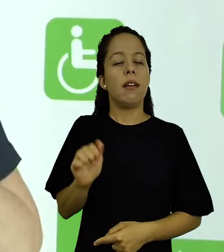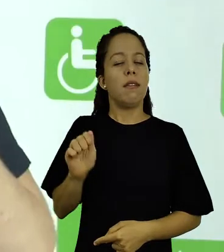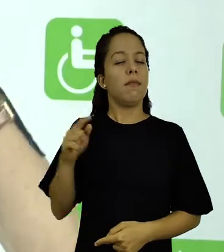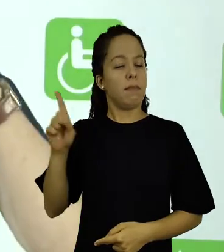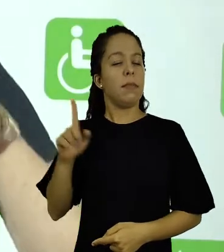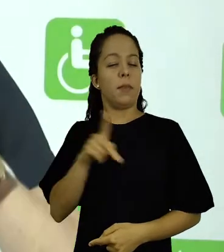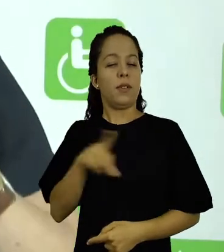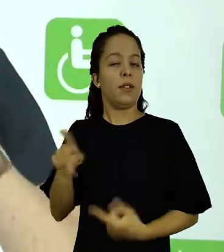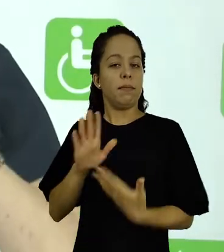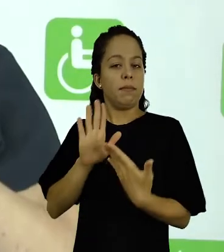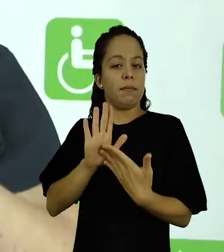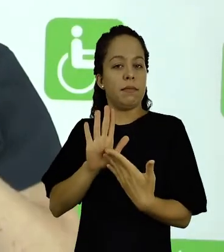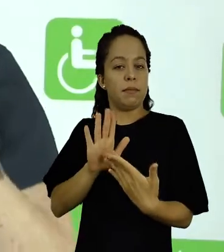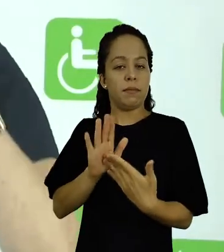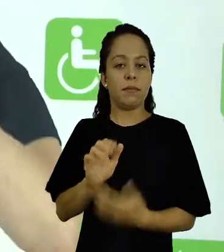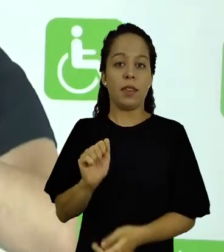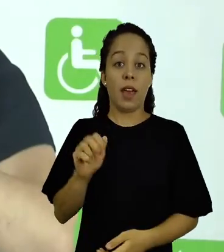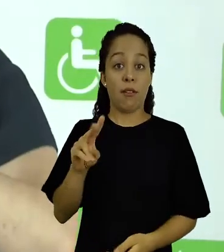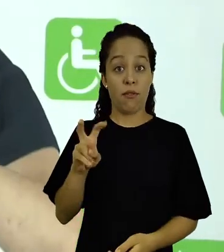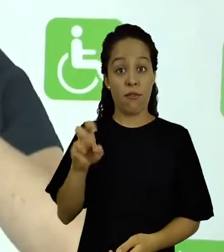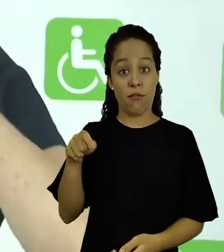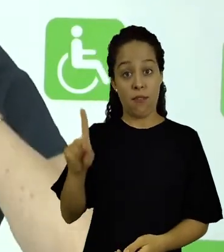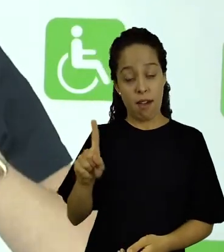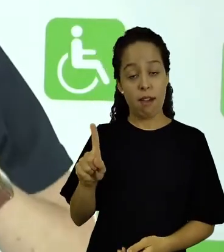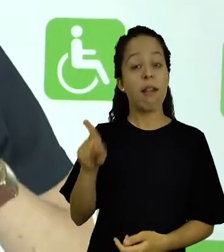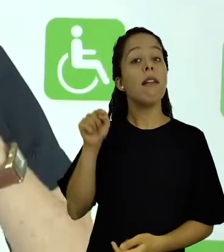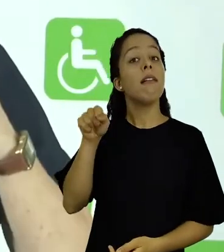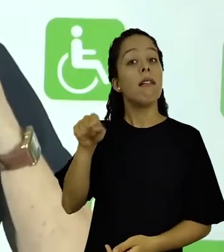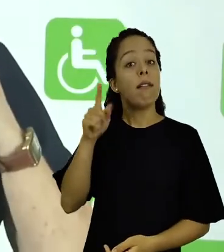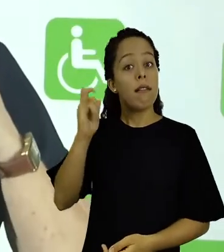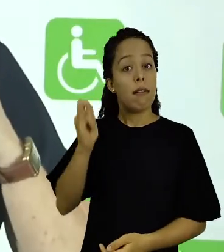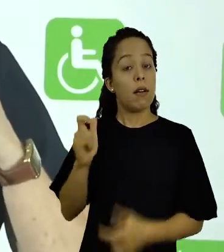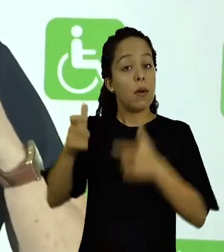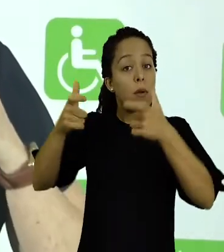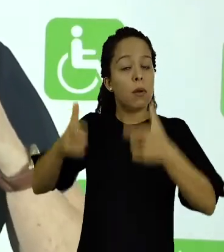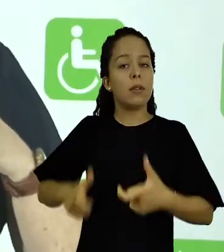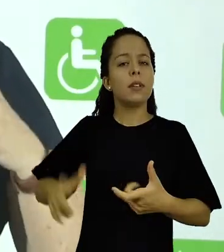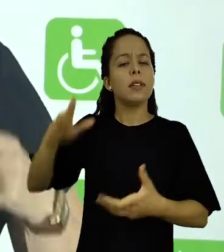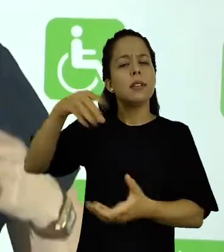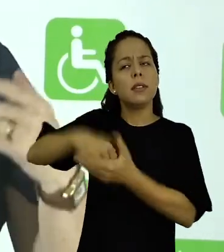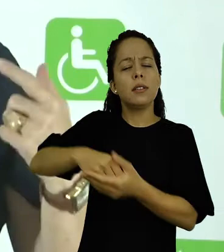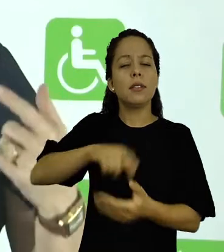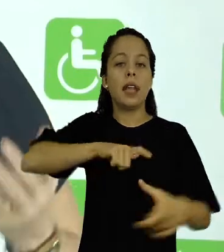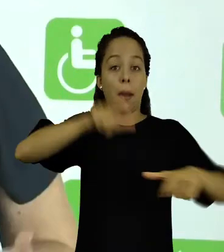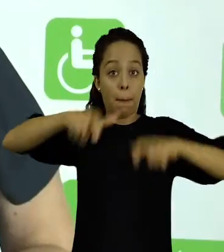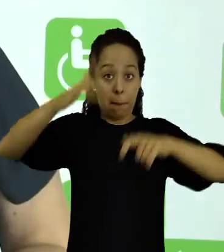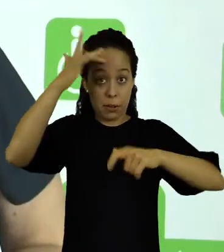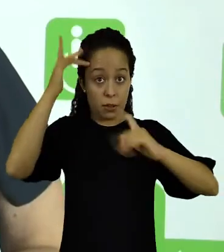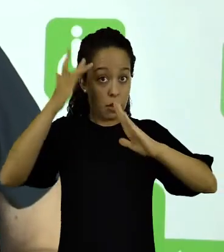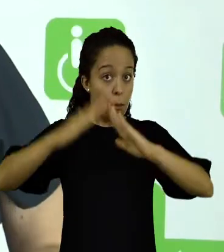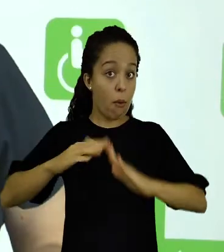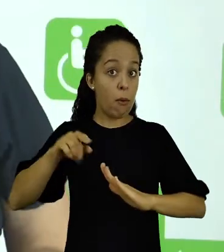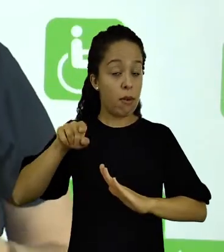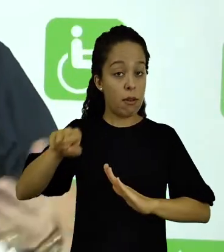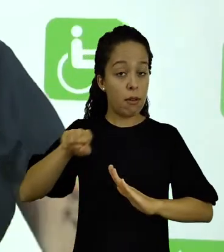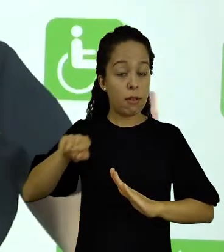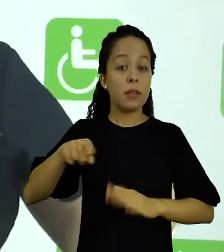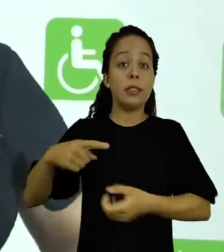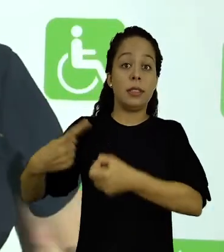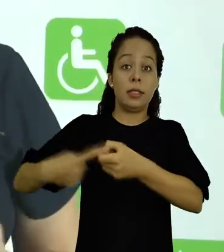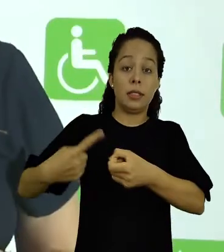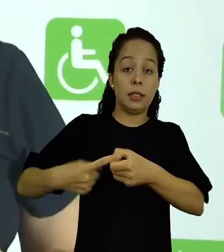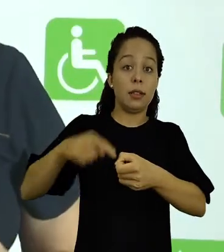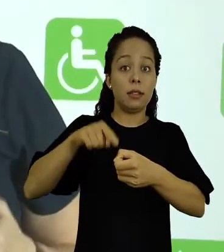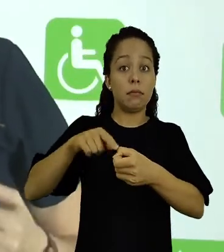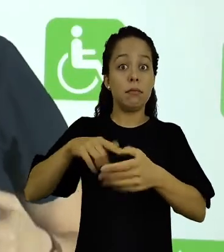dos moradores de uma cidade, Javé, que se vêem diante da seguinte situação, a cidade